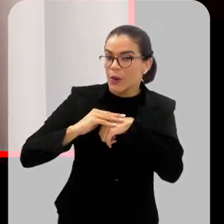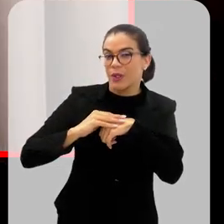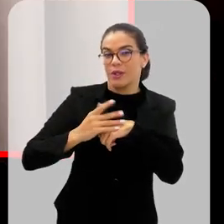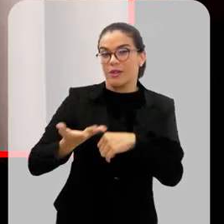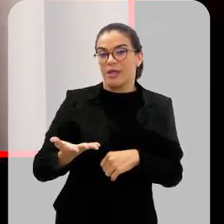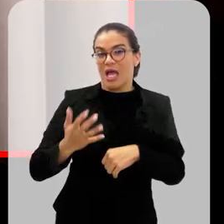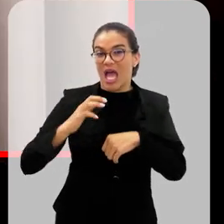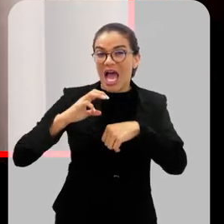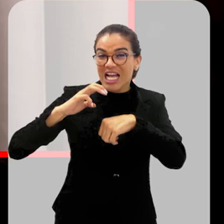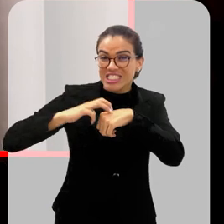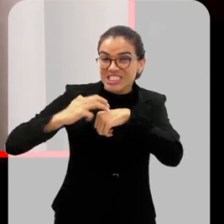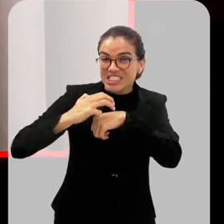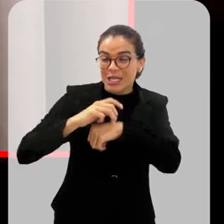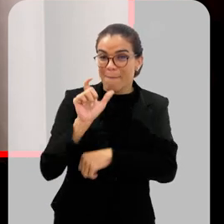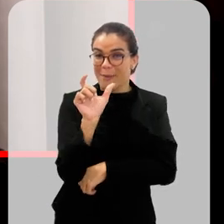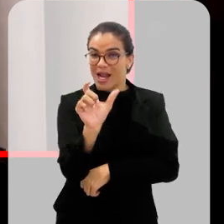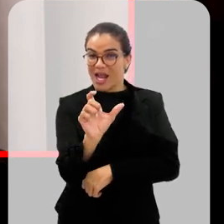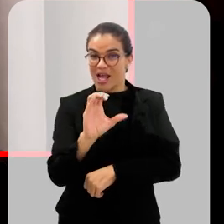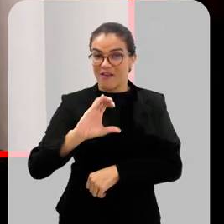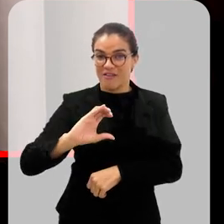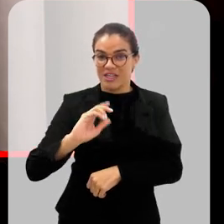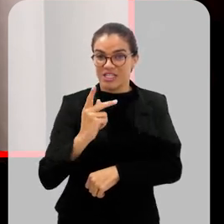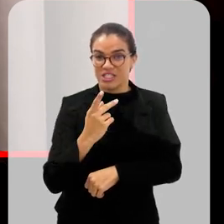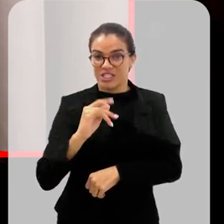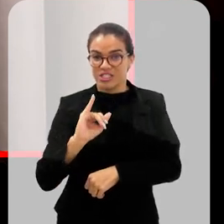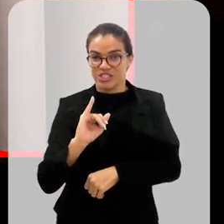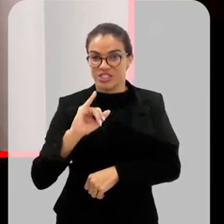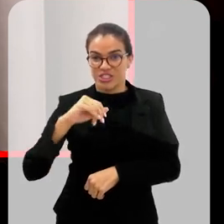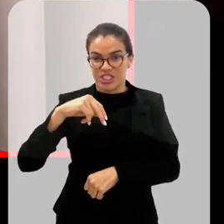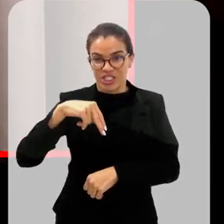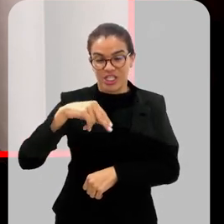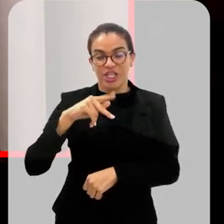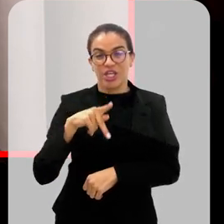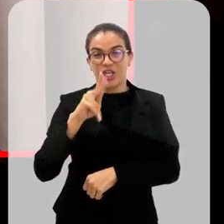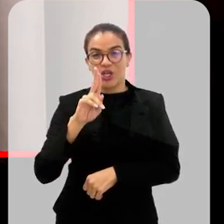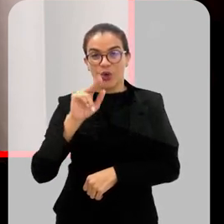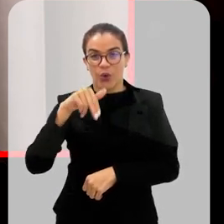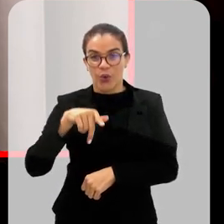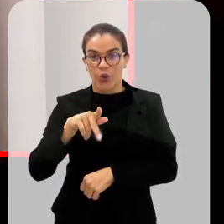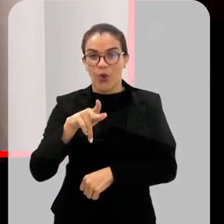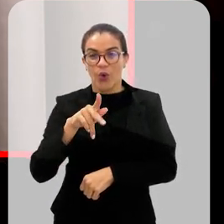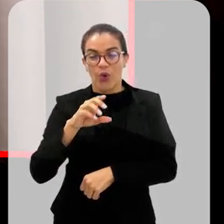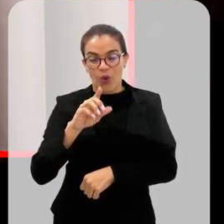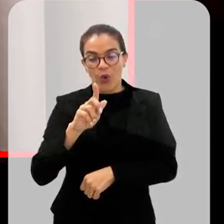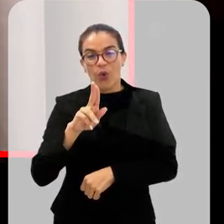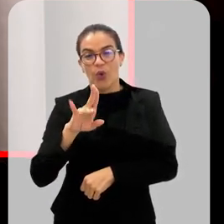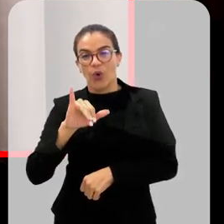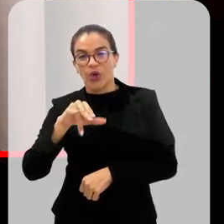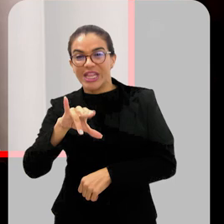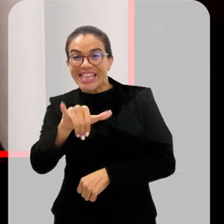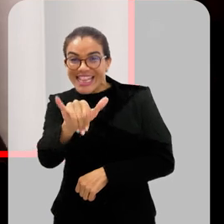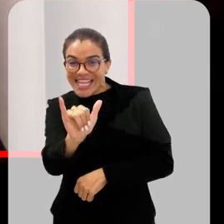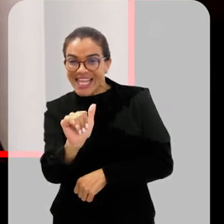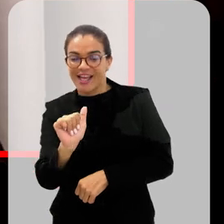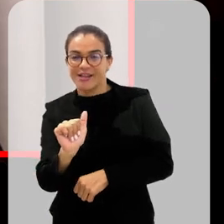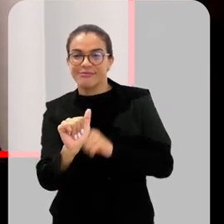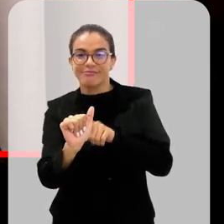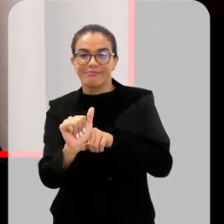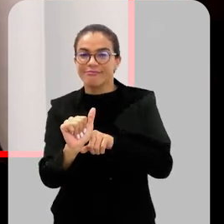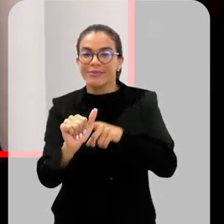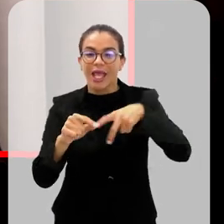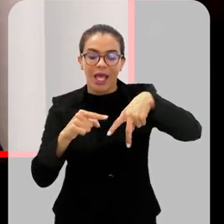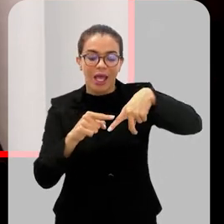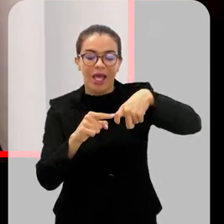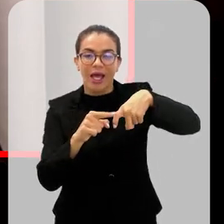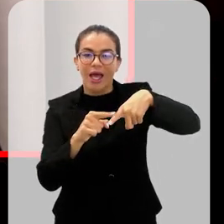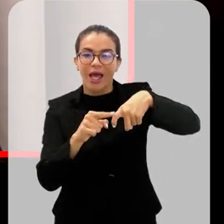chikungunya, o termo chikungunya, na língua original, quando ele foi cunhado, significa joelhos dobrados, de tanta dor